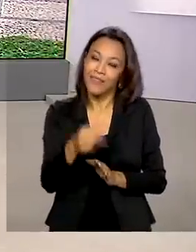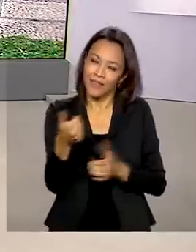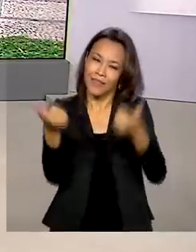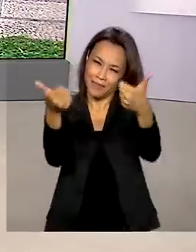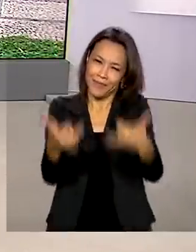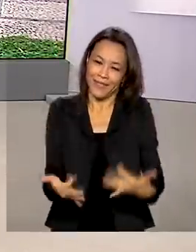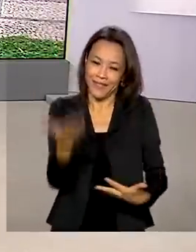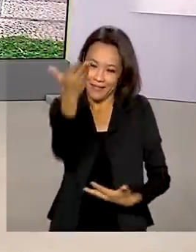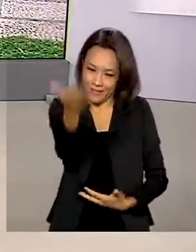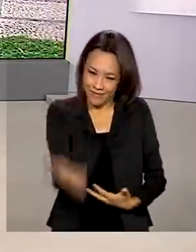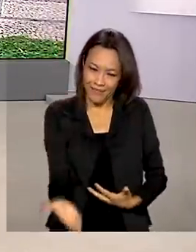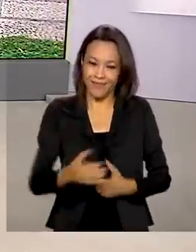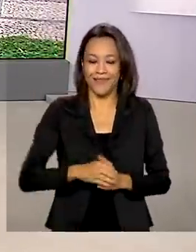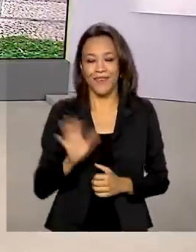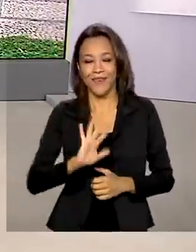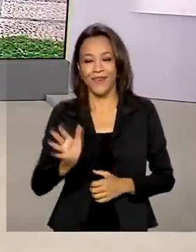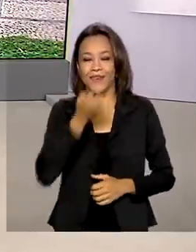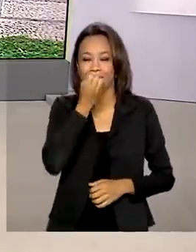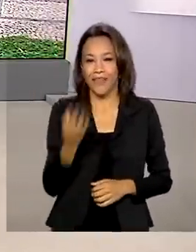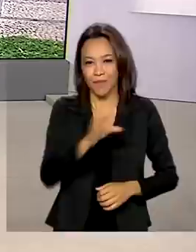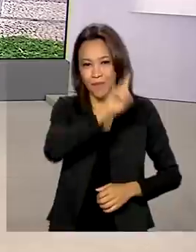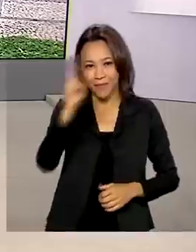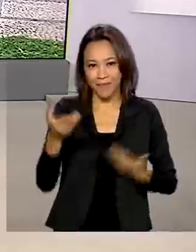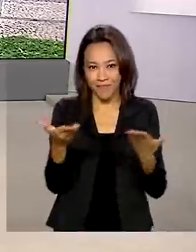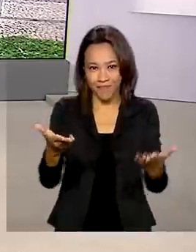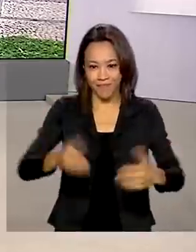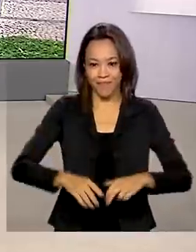explica pra gente. Olá, Tiago, bom dia pra você.